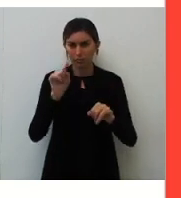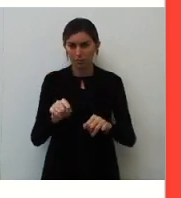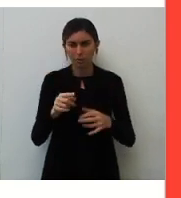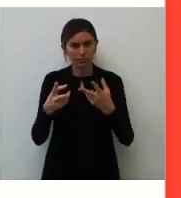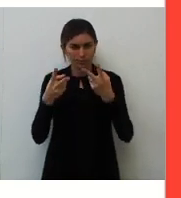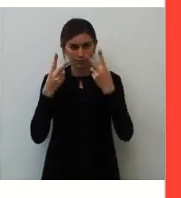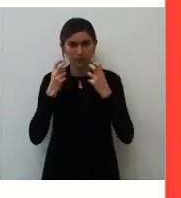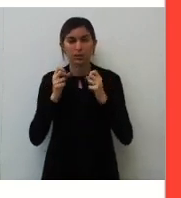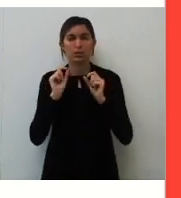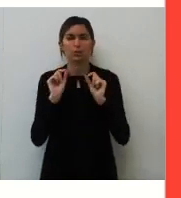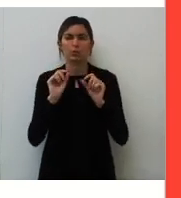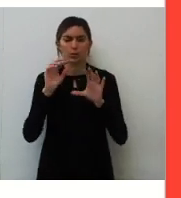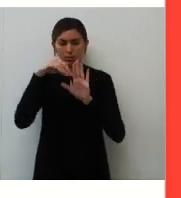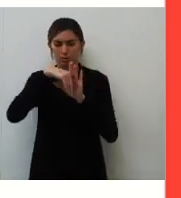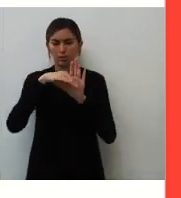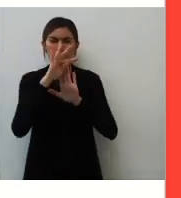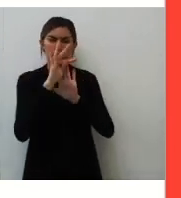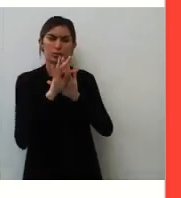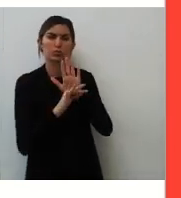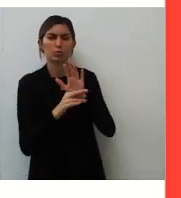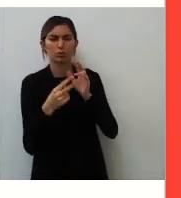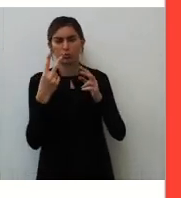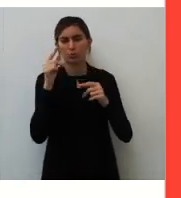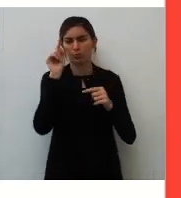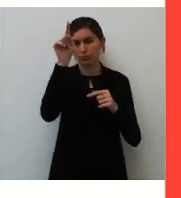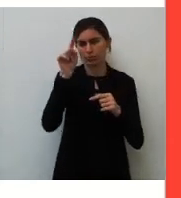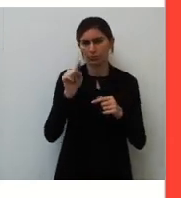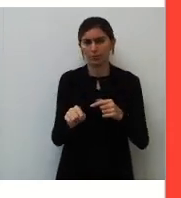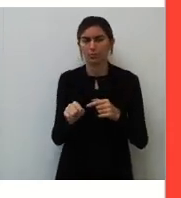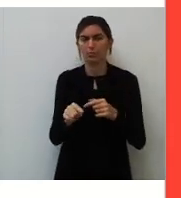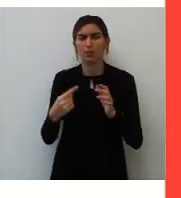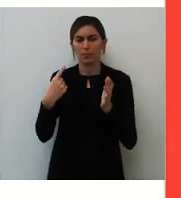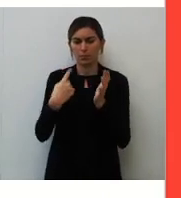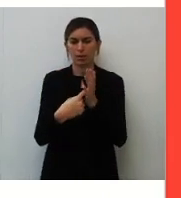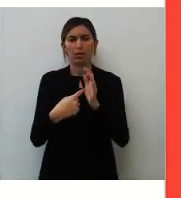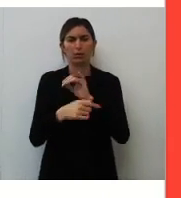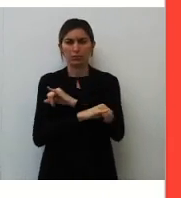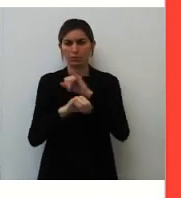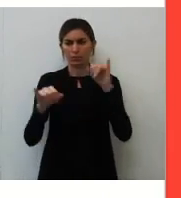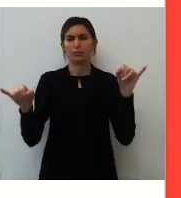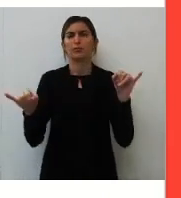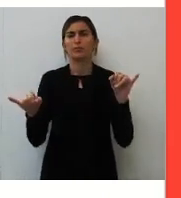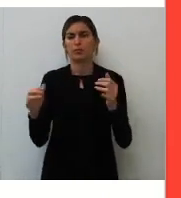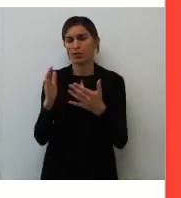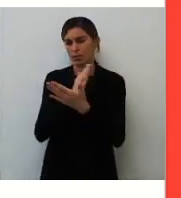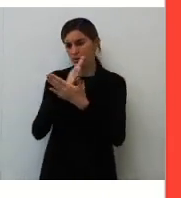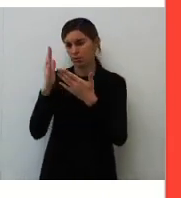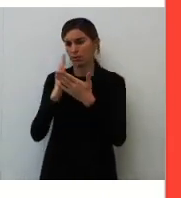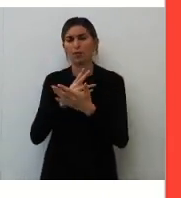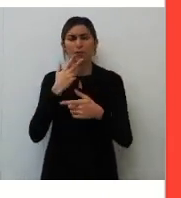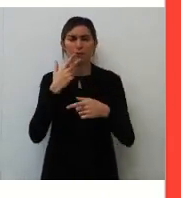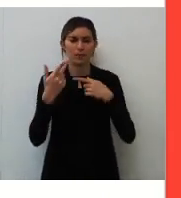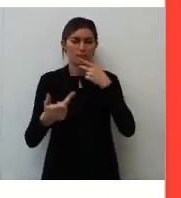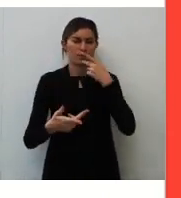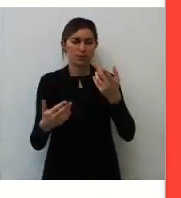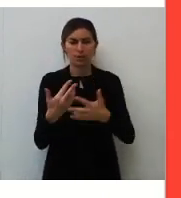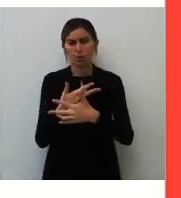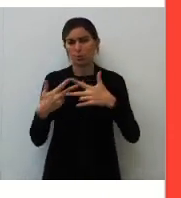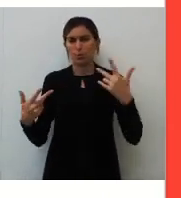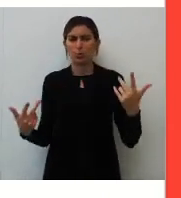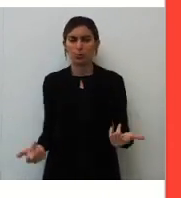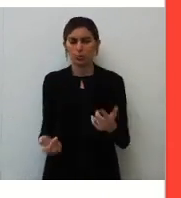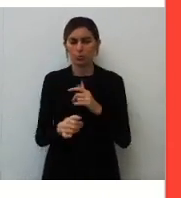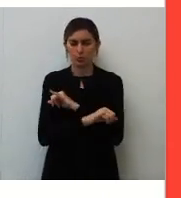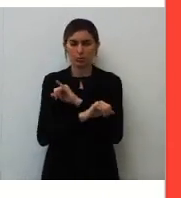a gente percebe dentro do texto que os dois pontos se referem a uma marca enunciativa, ou seja, alguém vai falar alguma coisa, alguém vai